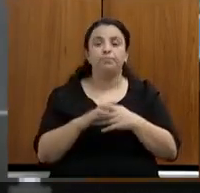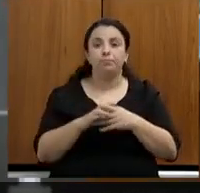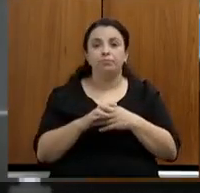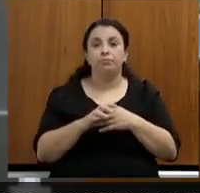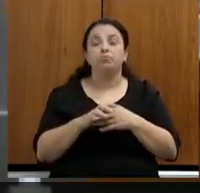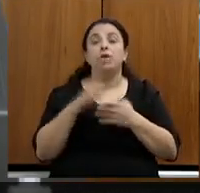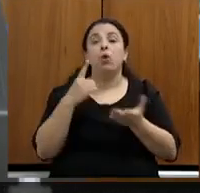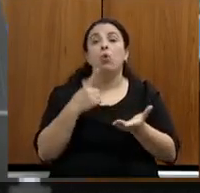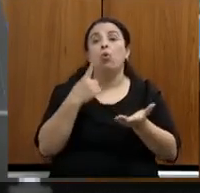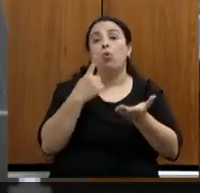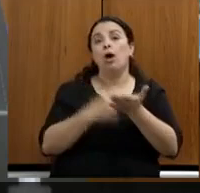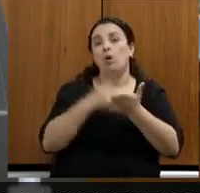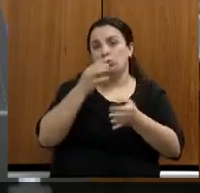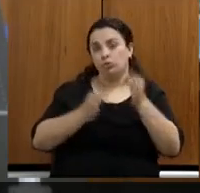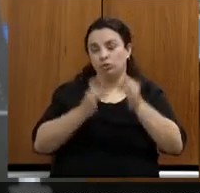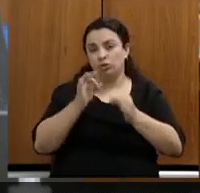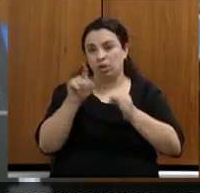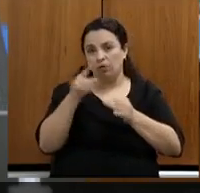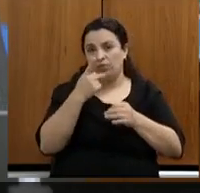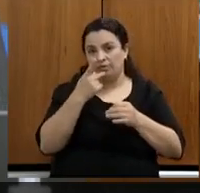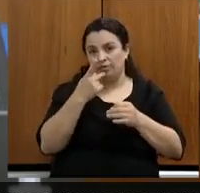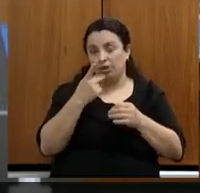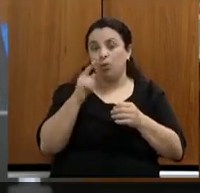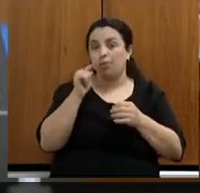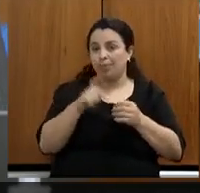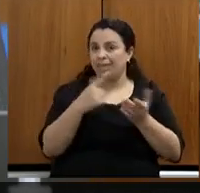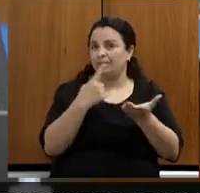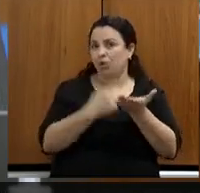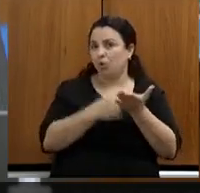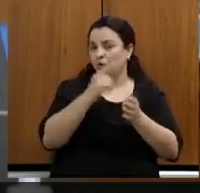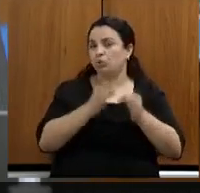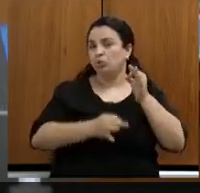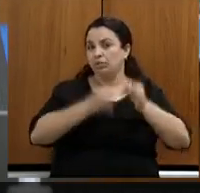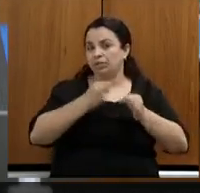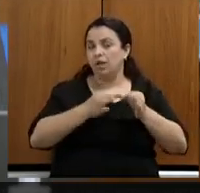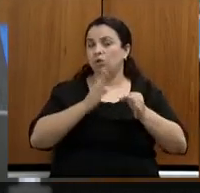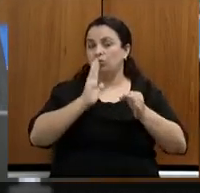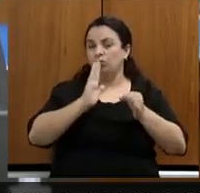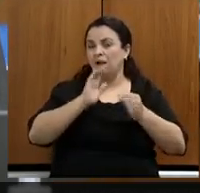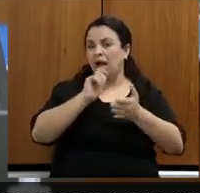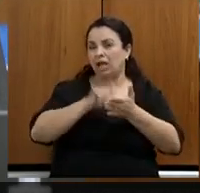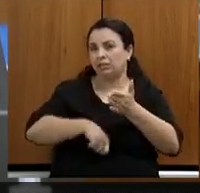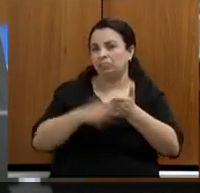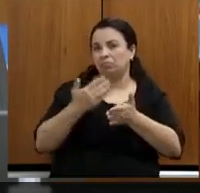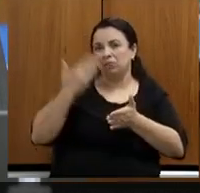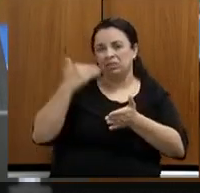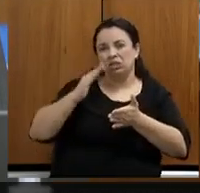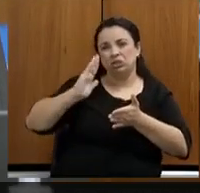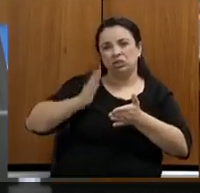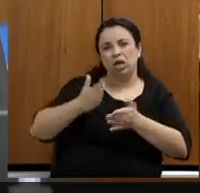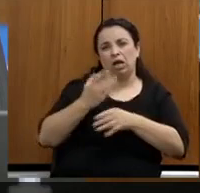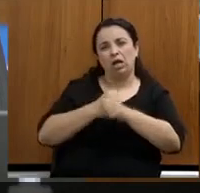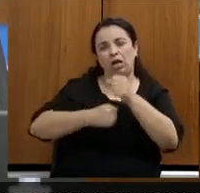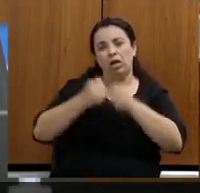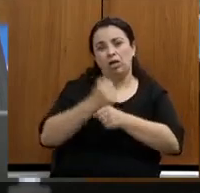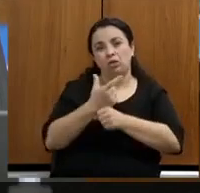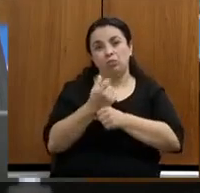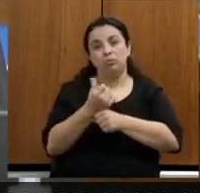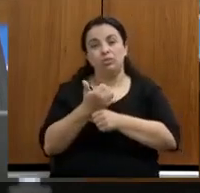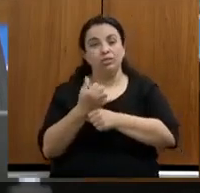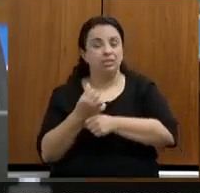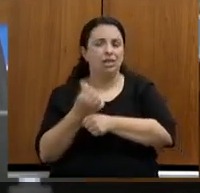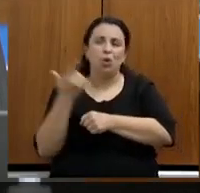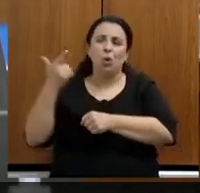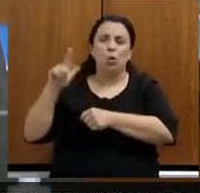judicial que você menciona, o acordo judicial foi assinado em 2016, ainda na gestão passada,